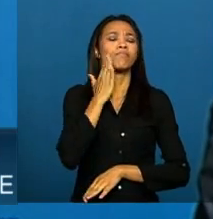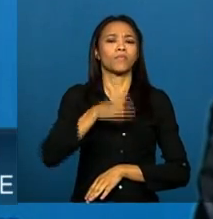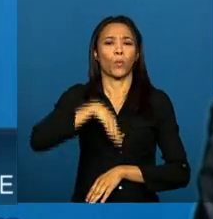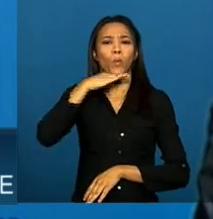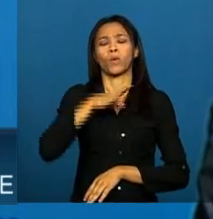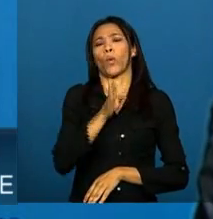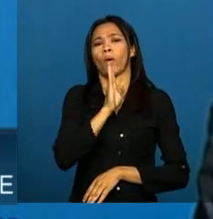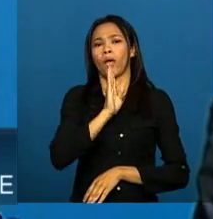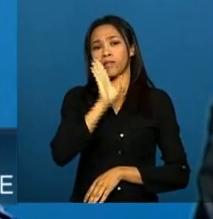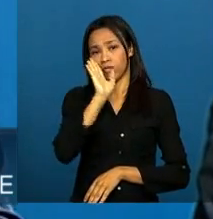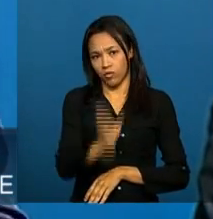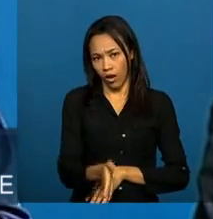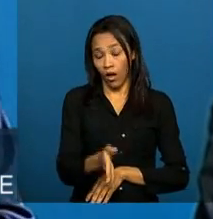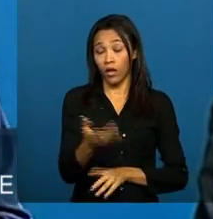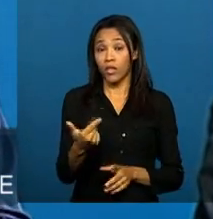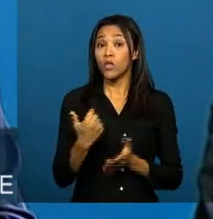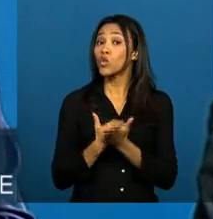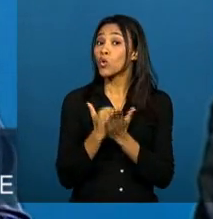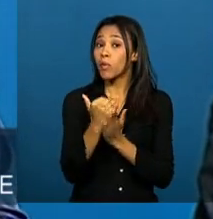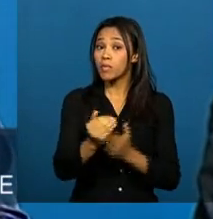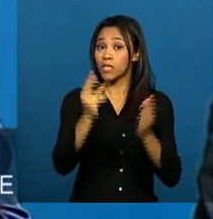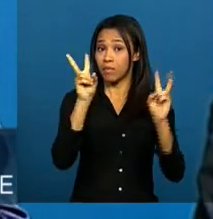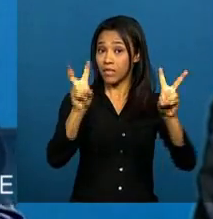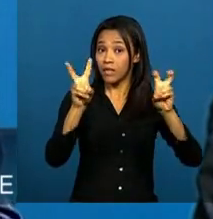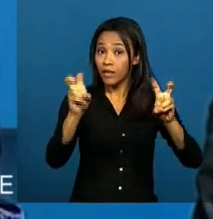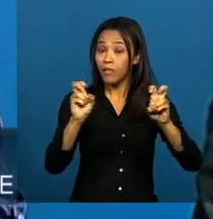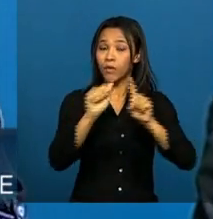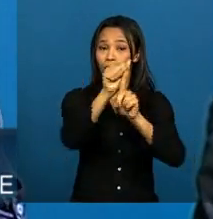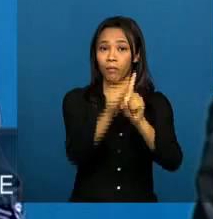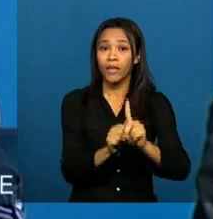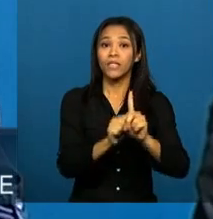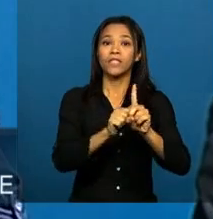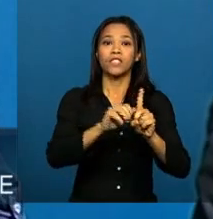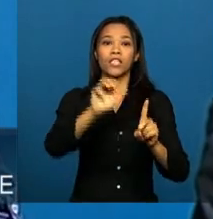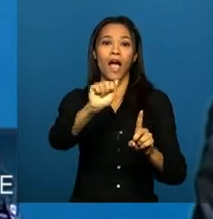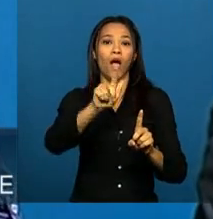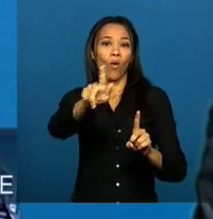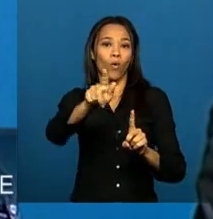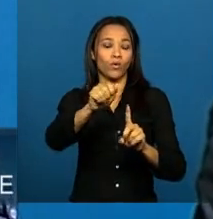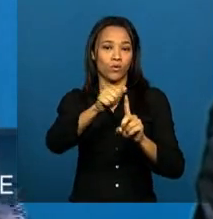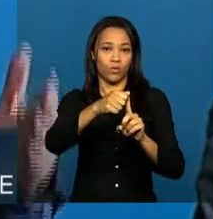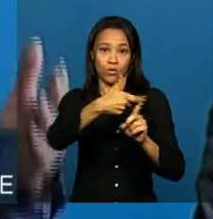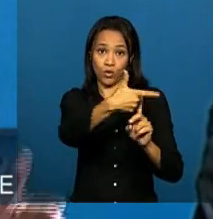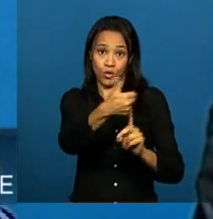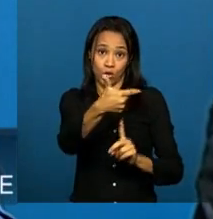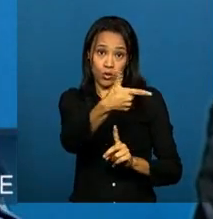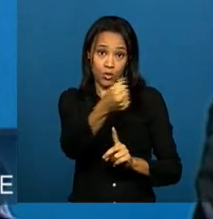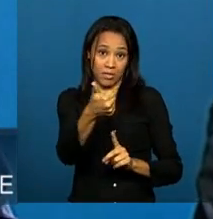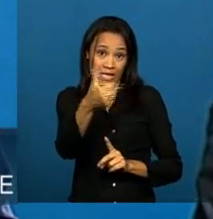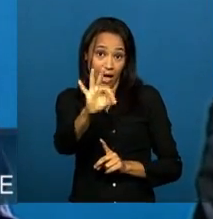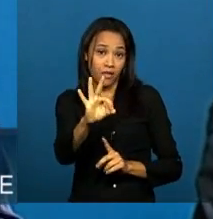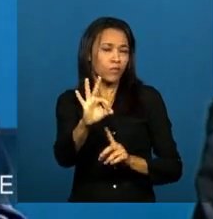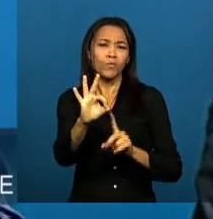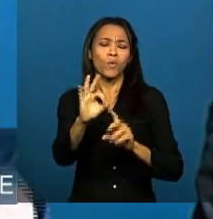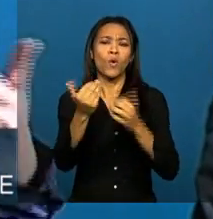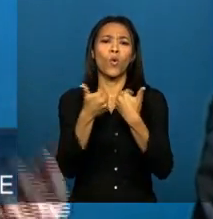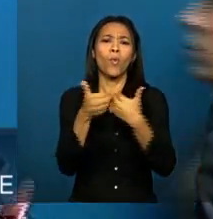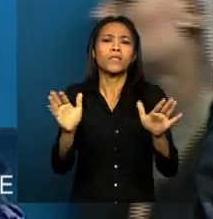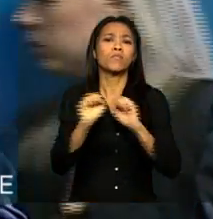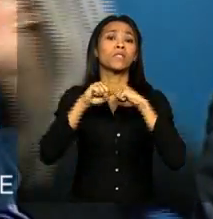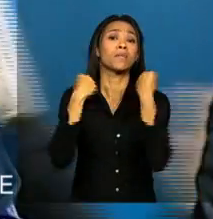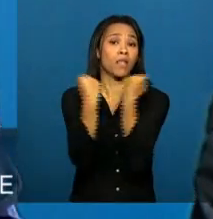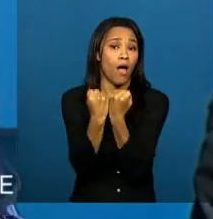iniciamos esse assunto em agosto de 2010, num seminário onde promovemos um